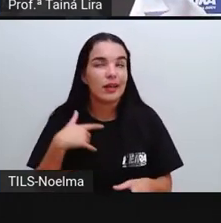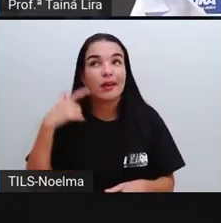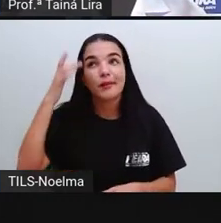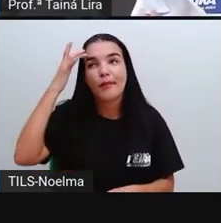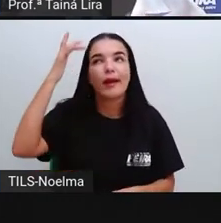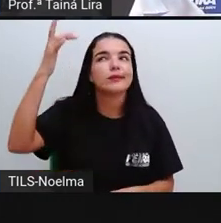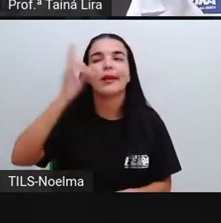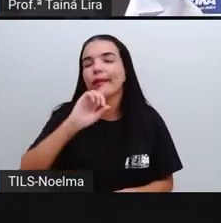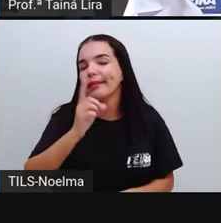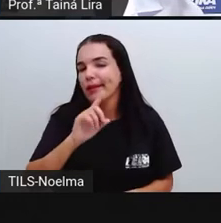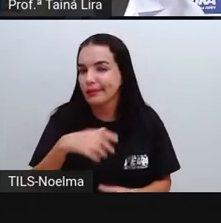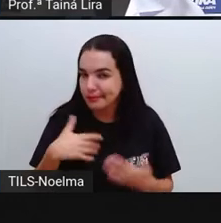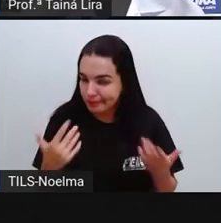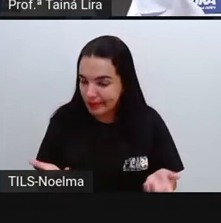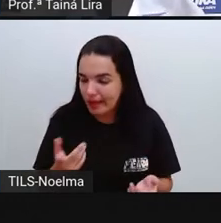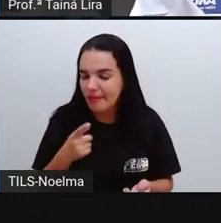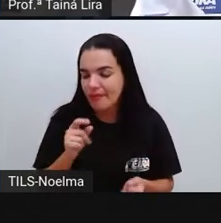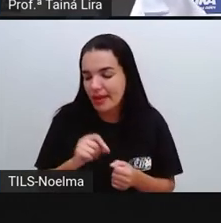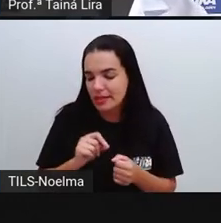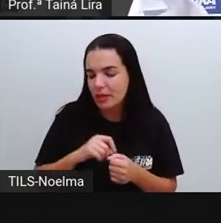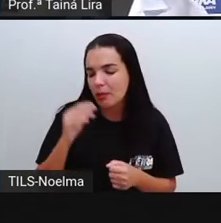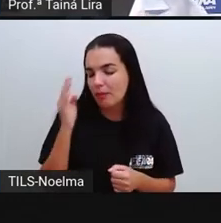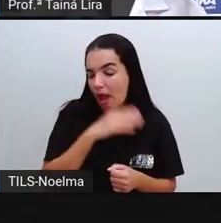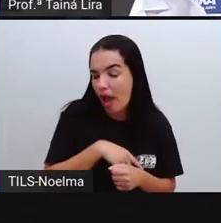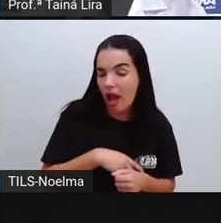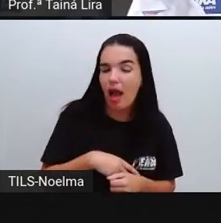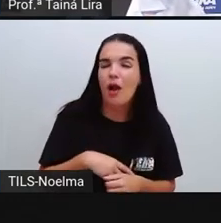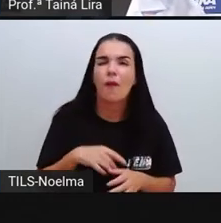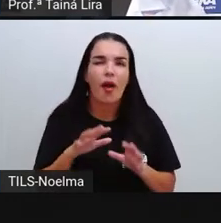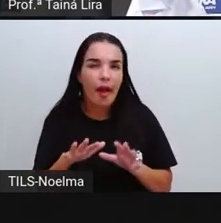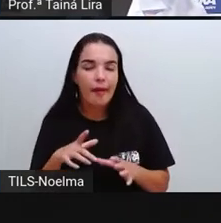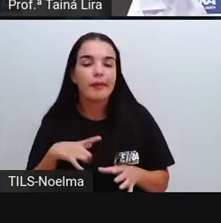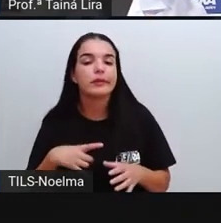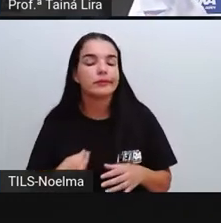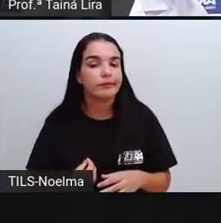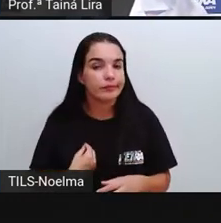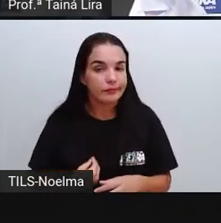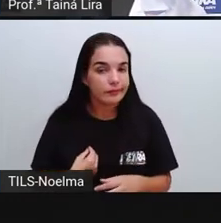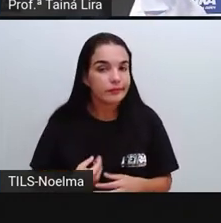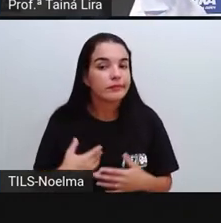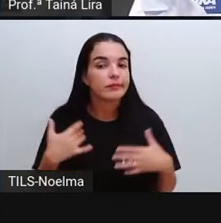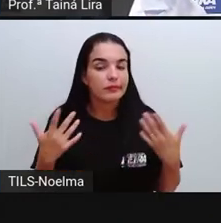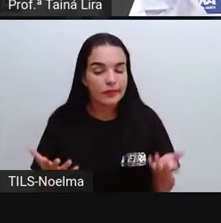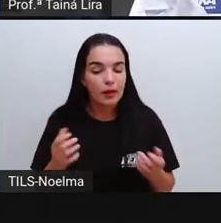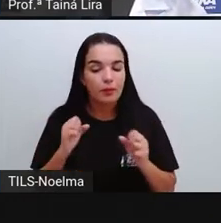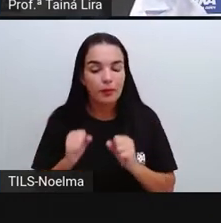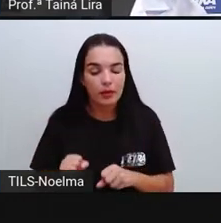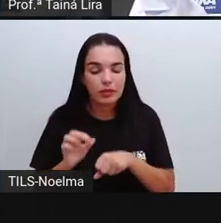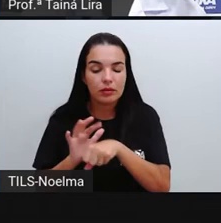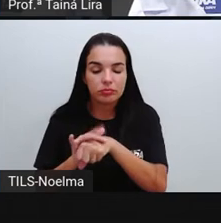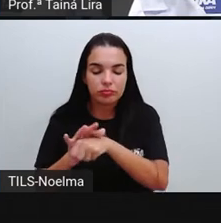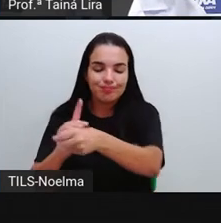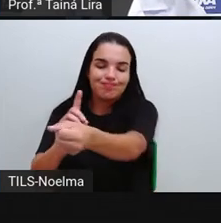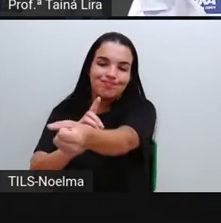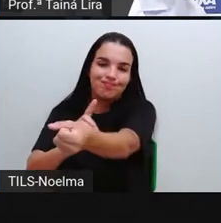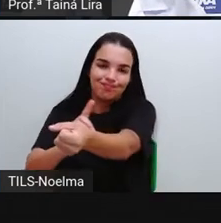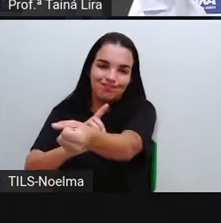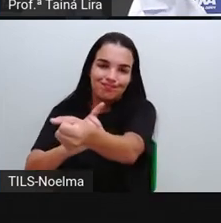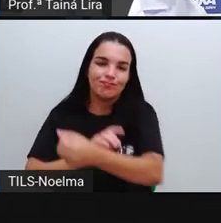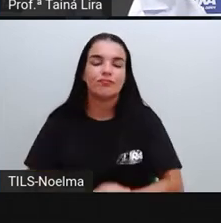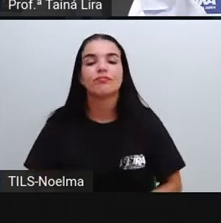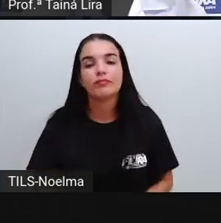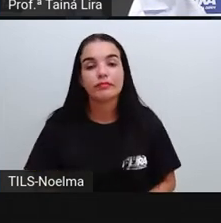gente nem acha, né, que está fazendo mal, que ele está ali e ele pode causar aí a diabetes.